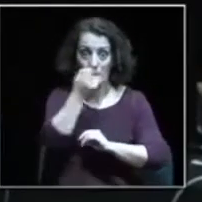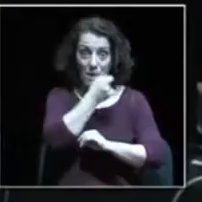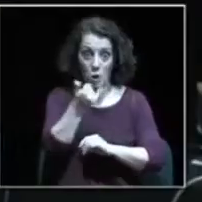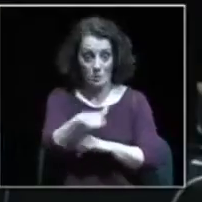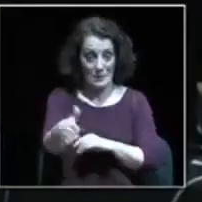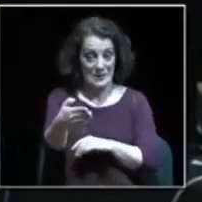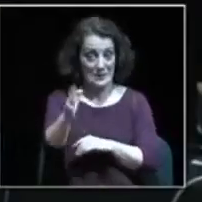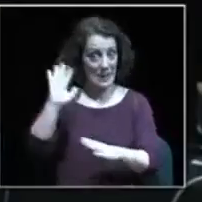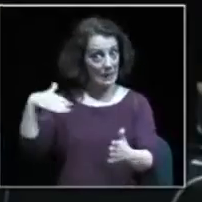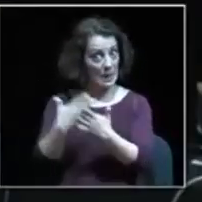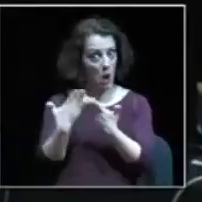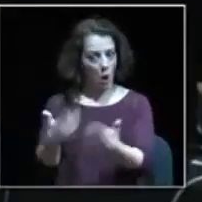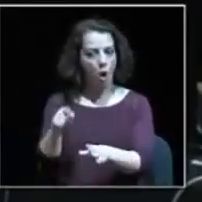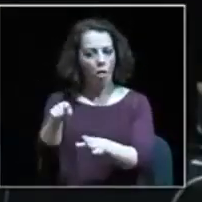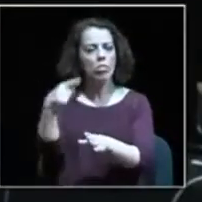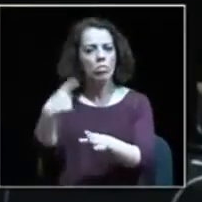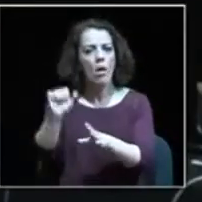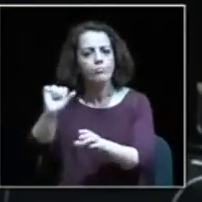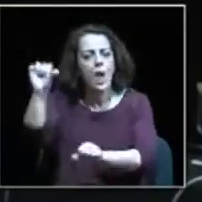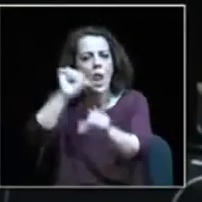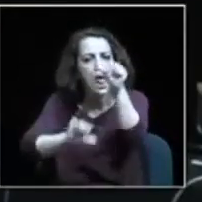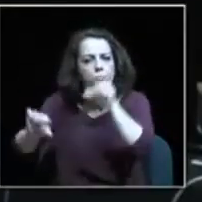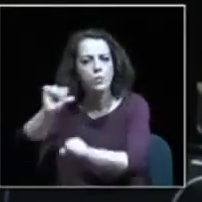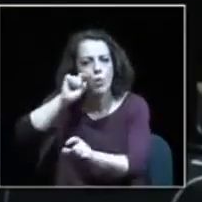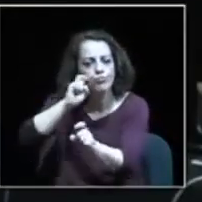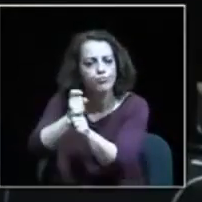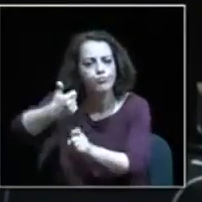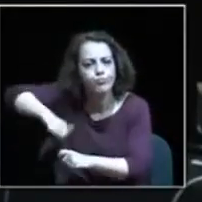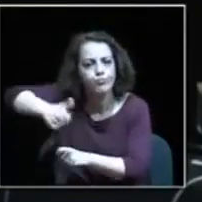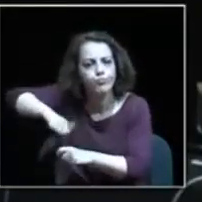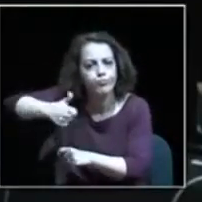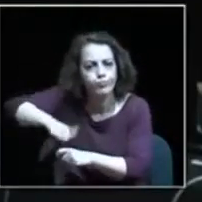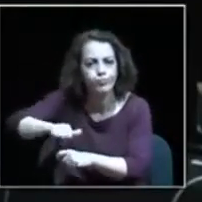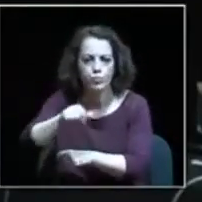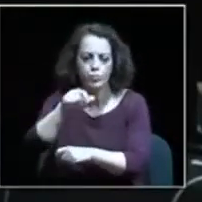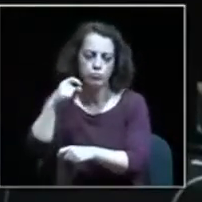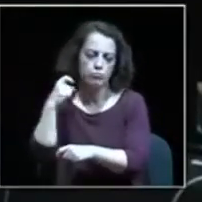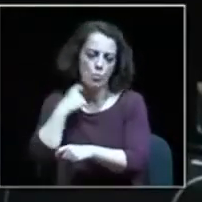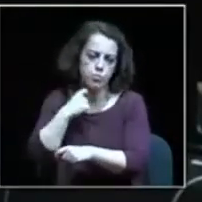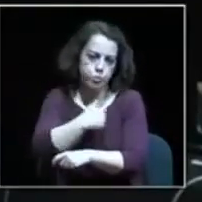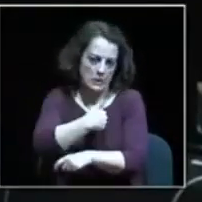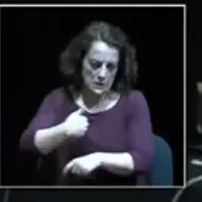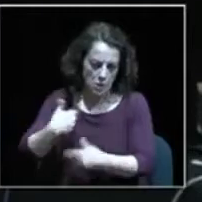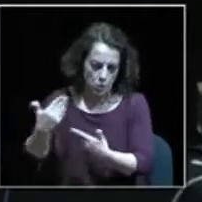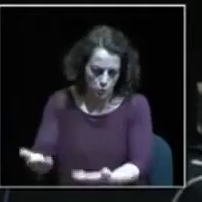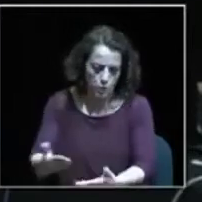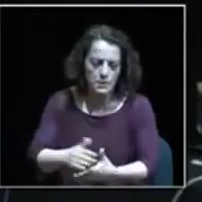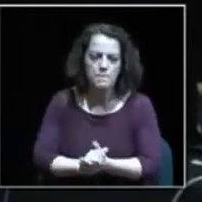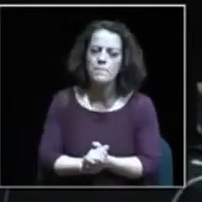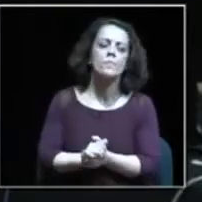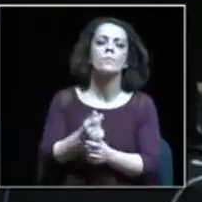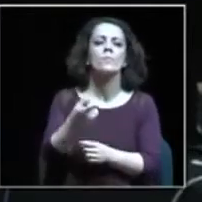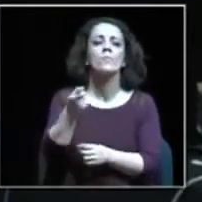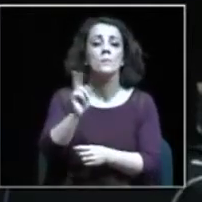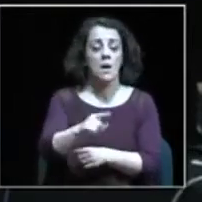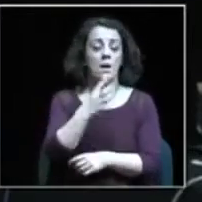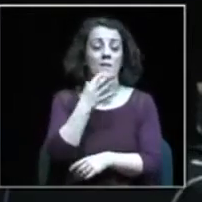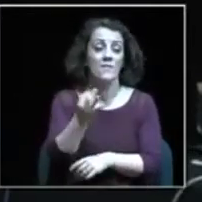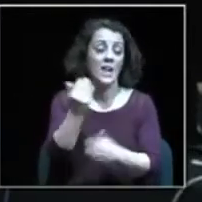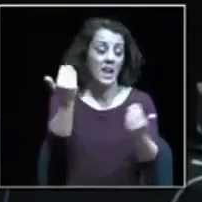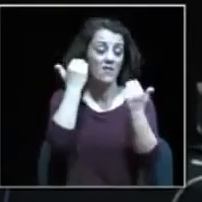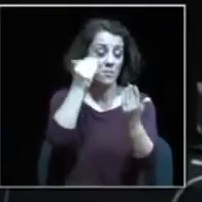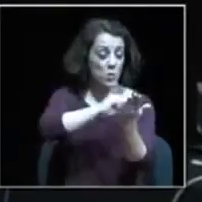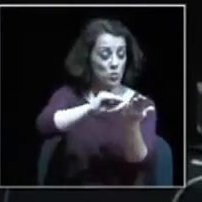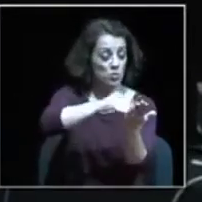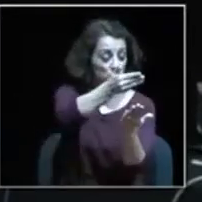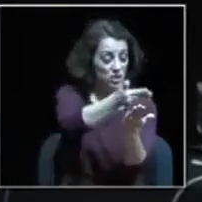terminar, voltamos a insistir com o edifício panorâmico de Monsanto. Como o Sr. Presidente deve calcular para os verdes é insuficiente o que a informação escrita